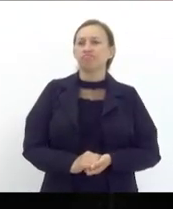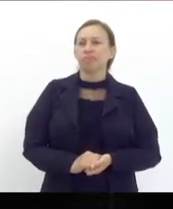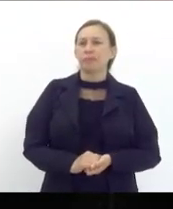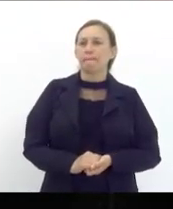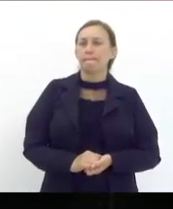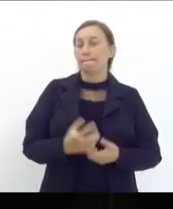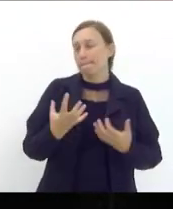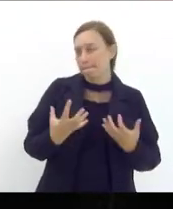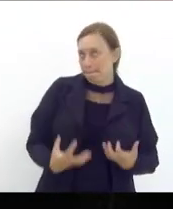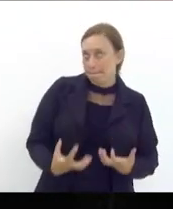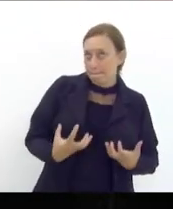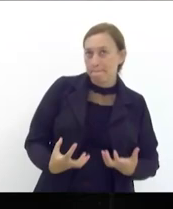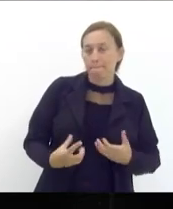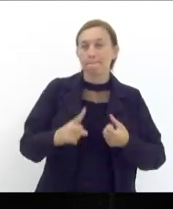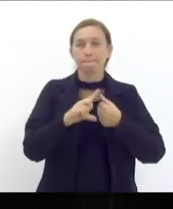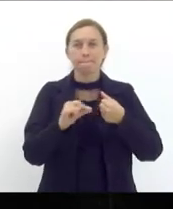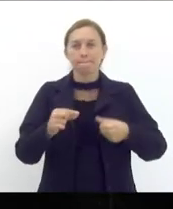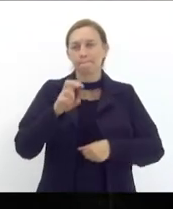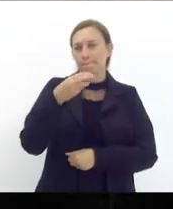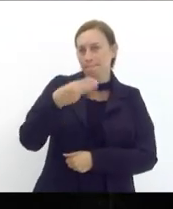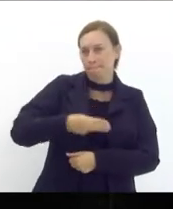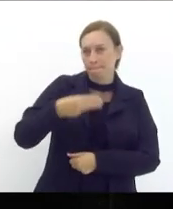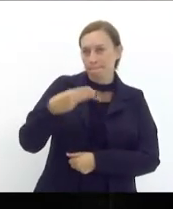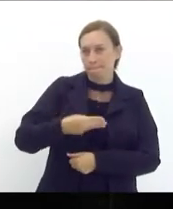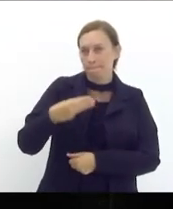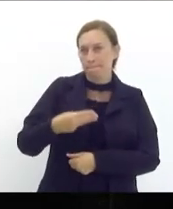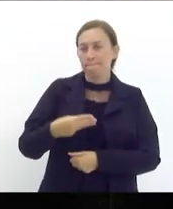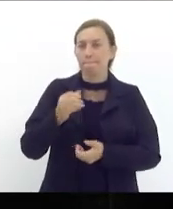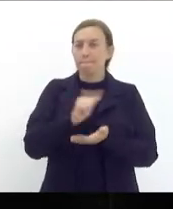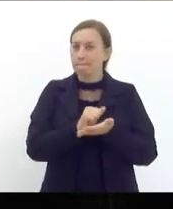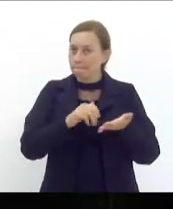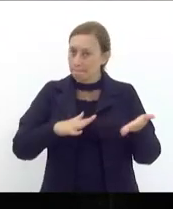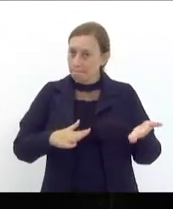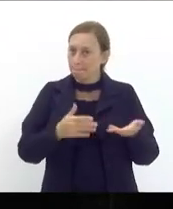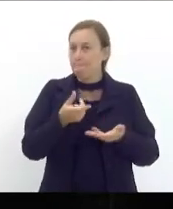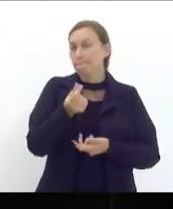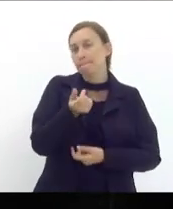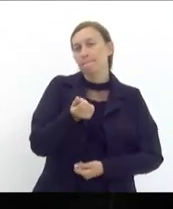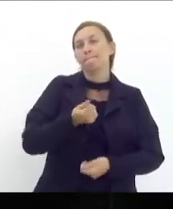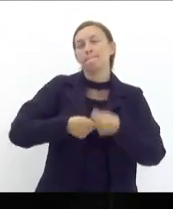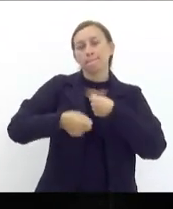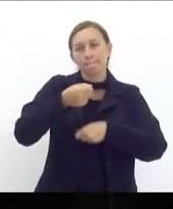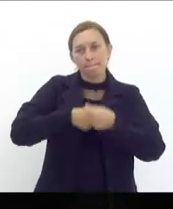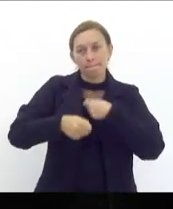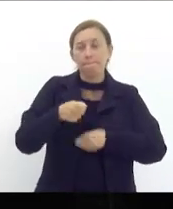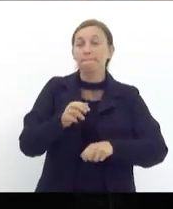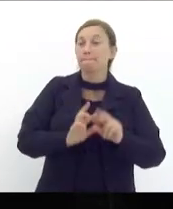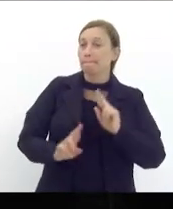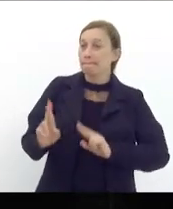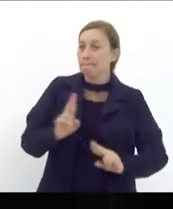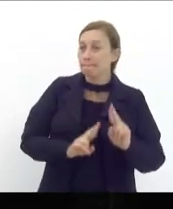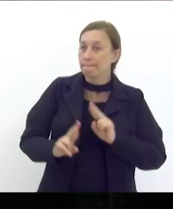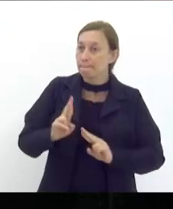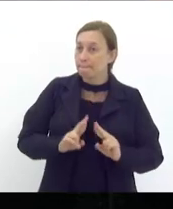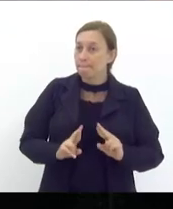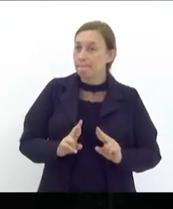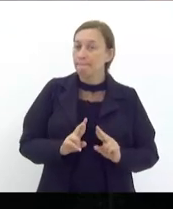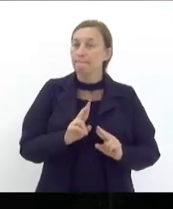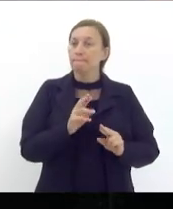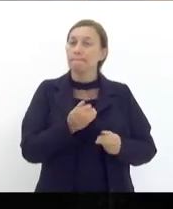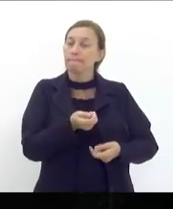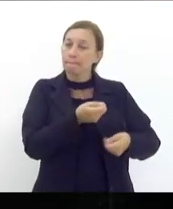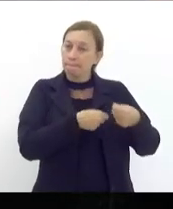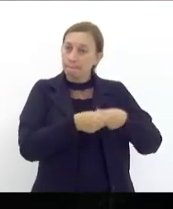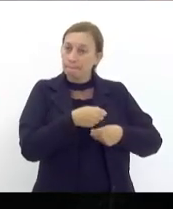exaustiva no seu artigo terceiro as atividades econômicas relacionadas a esta economia